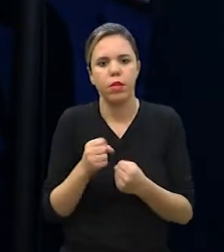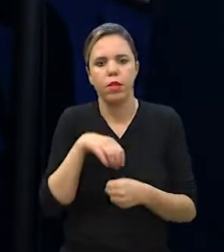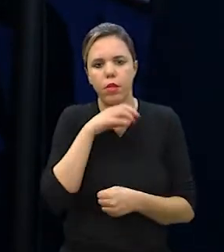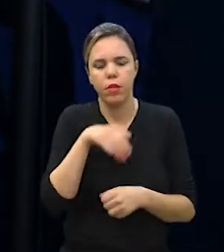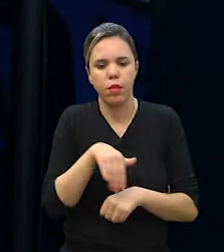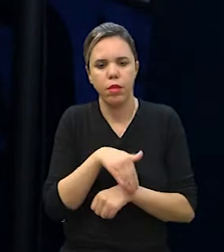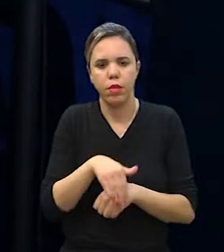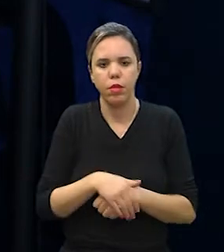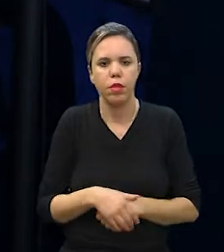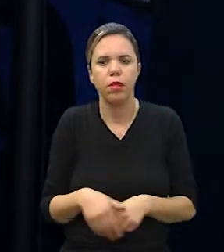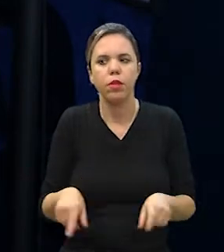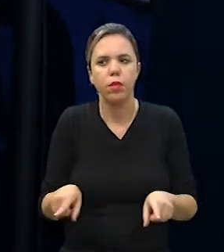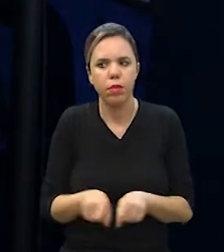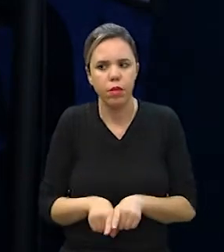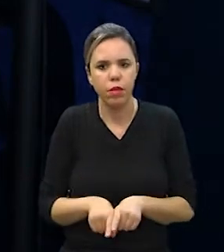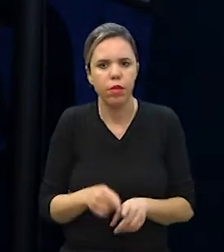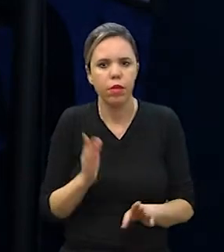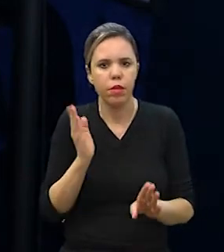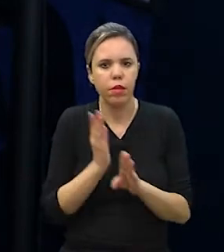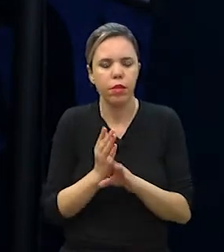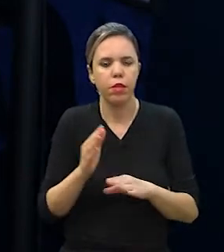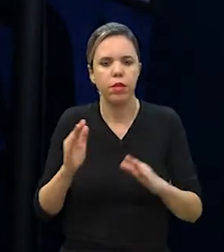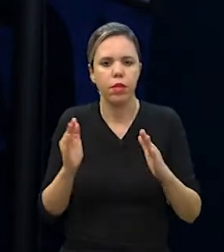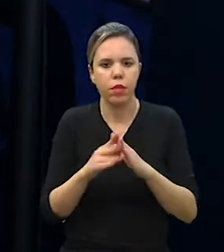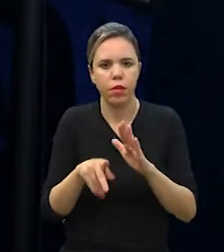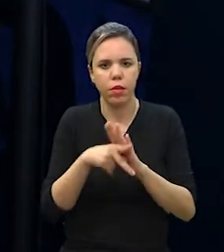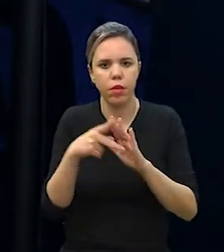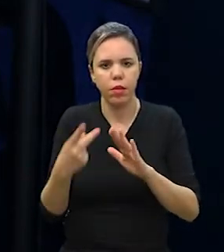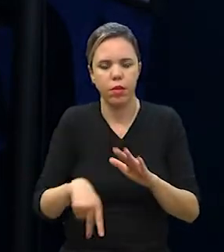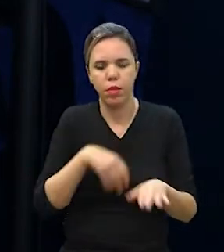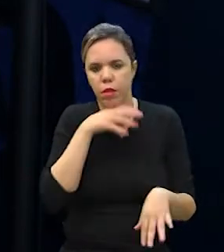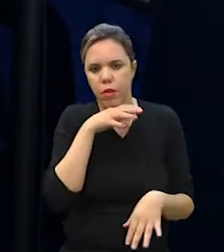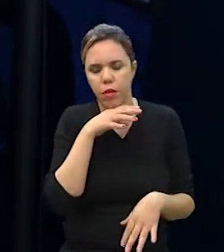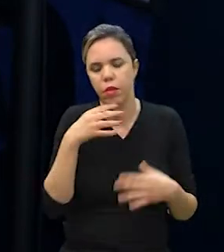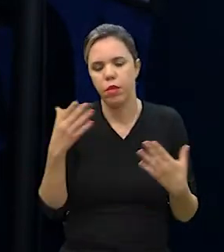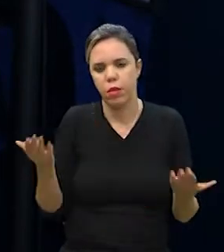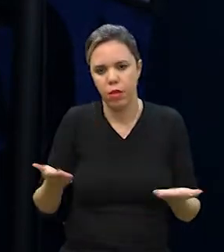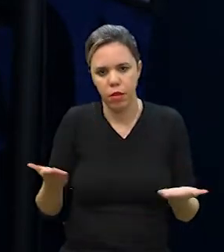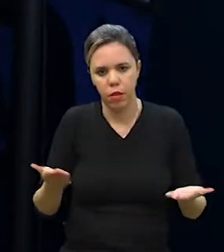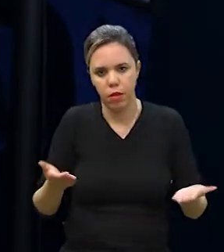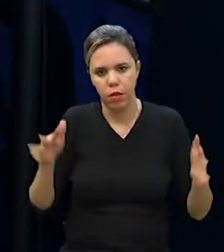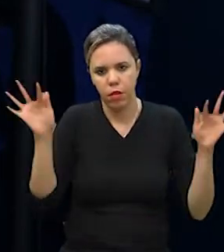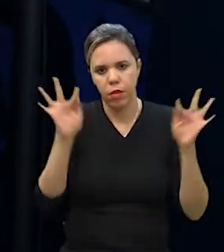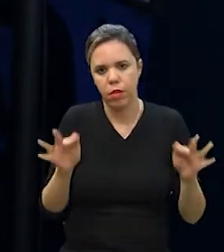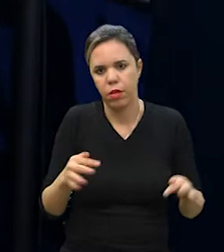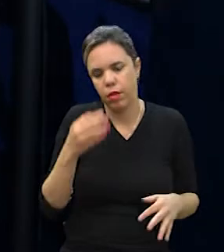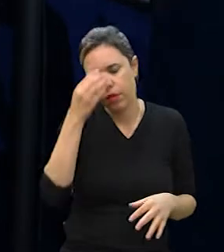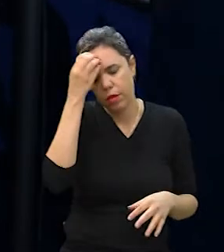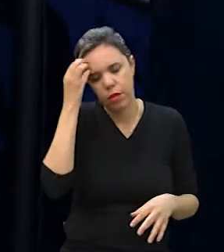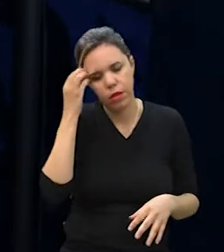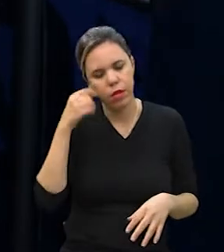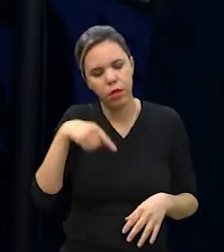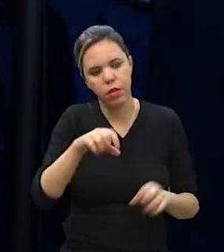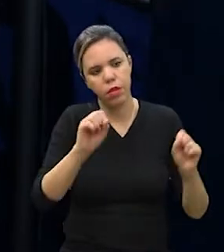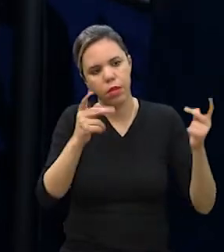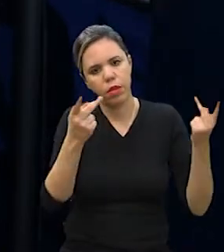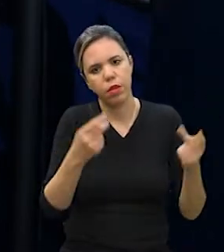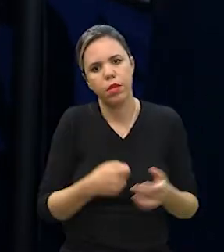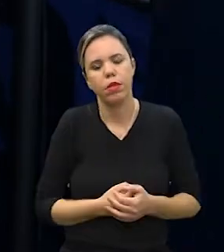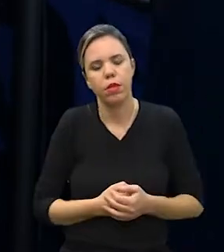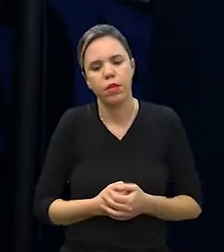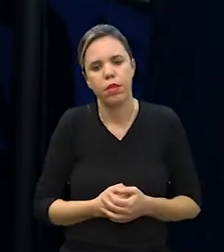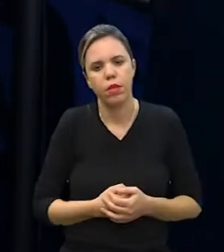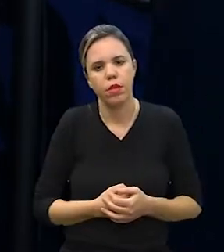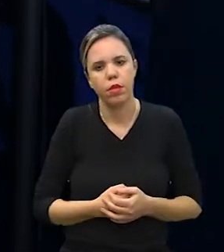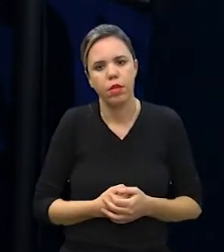esses animais de rua, mas também achar um lar próprio para esses animais. Então, hoje, eu fico muito feliz de ir em um shopping